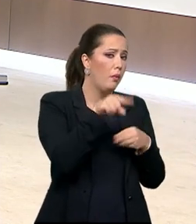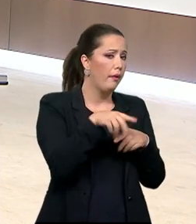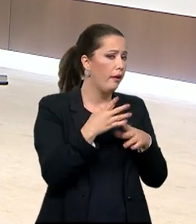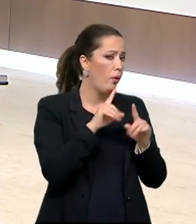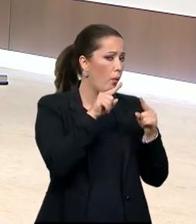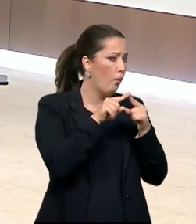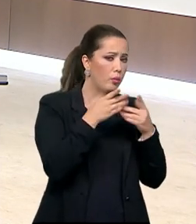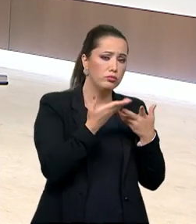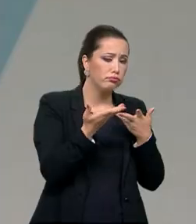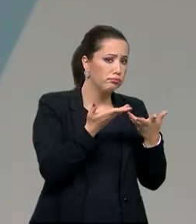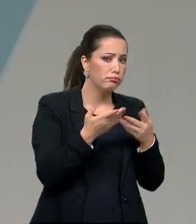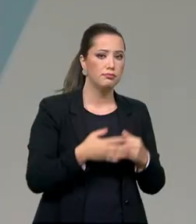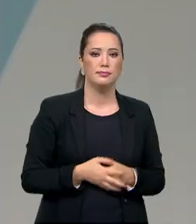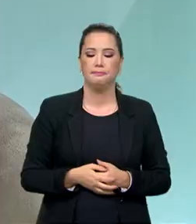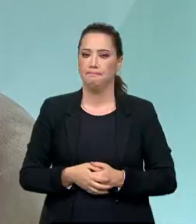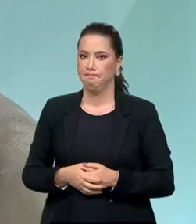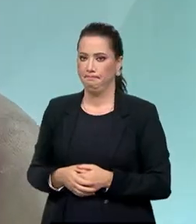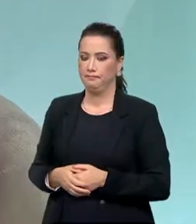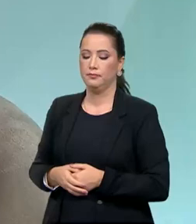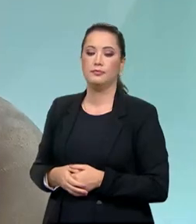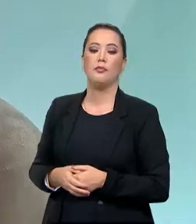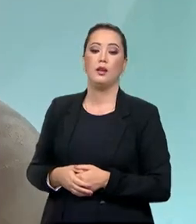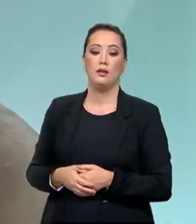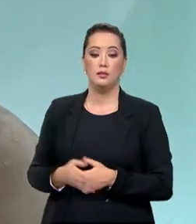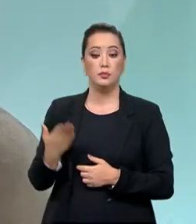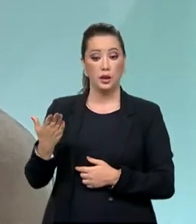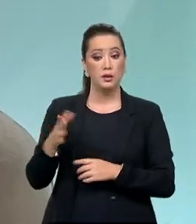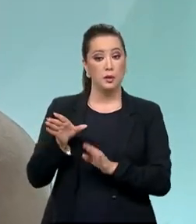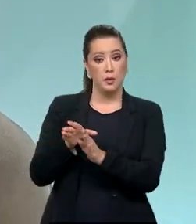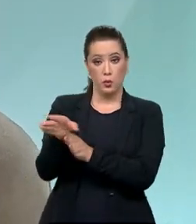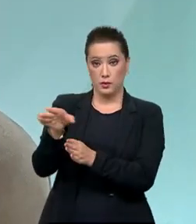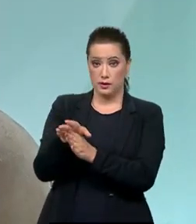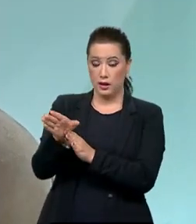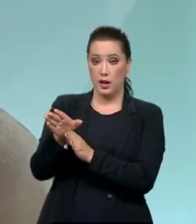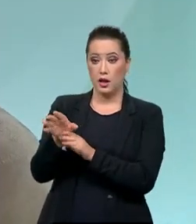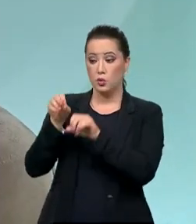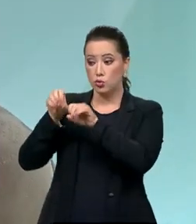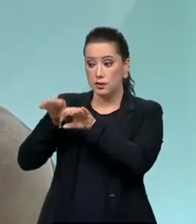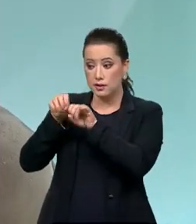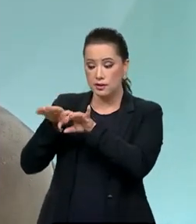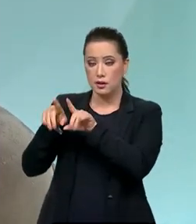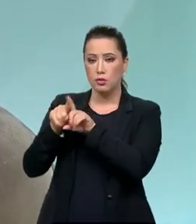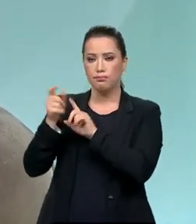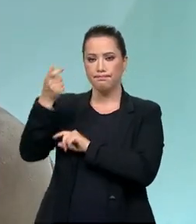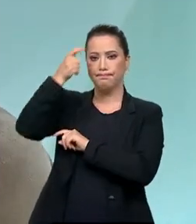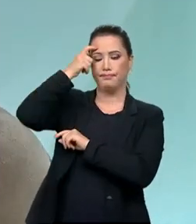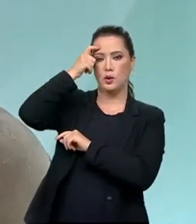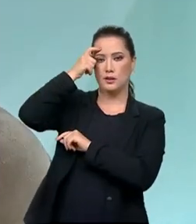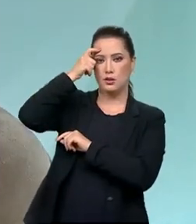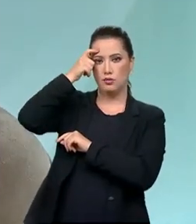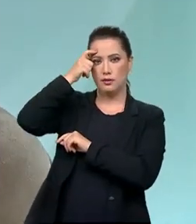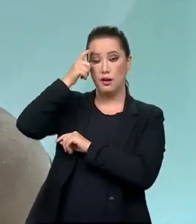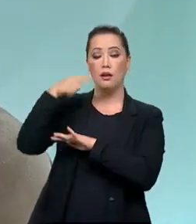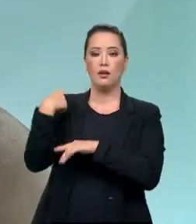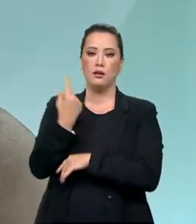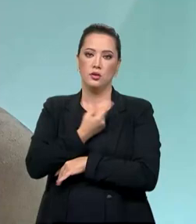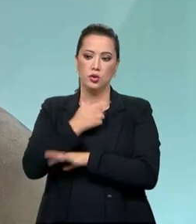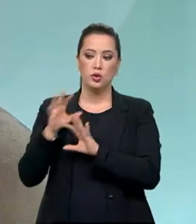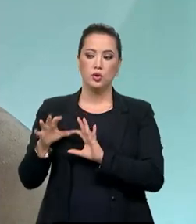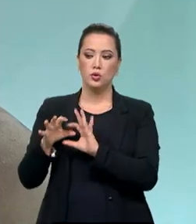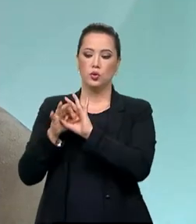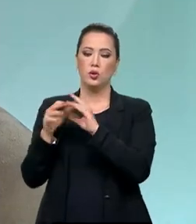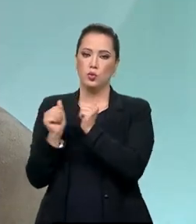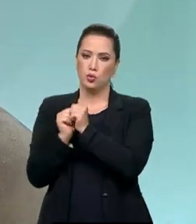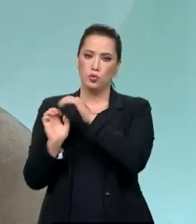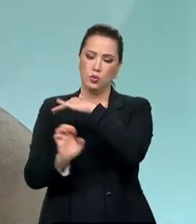trabalha com essas duas esferas? Então, é também uma conscientização, ações em educação, né? E para isso, nós escolhemos como parceiro as